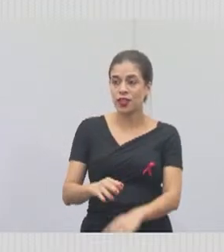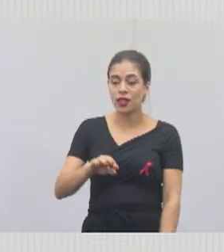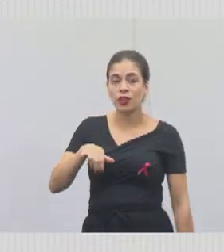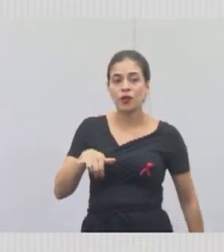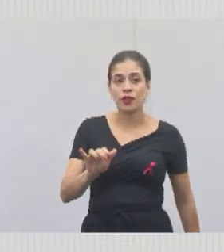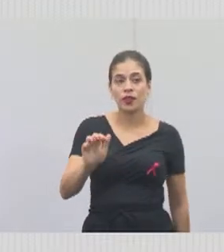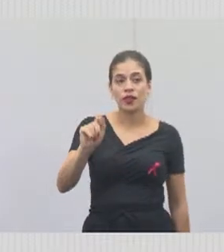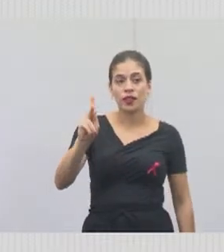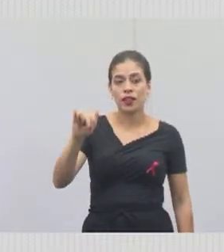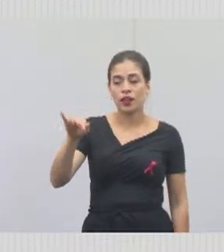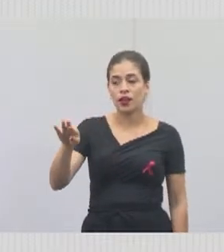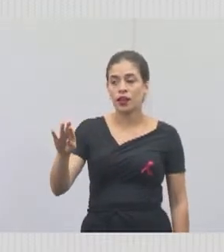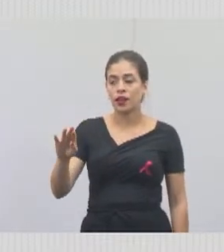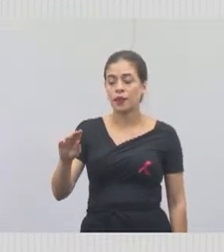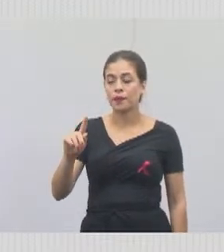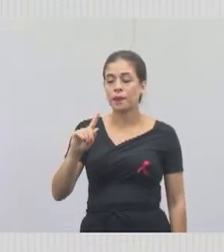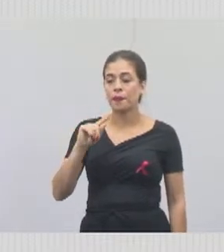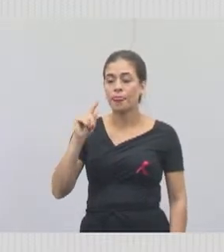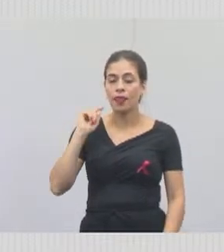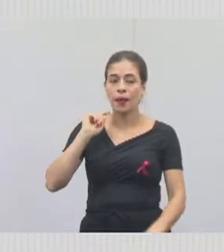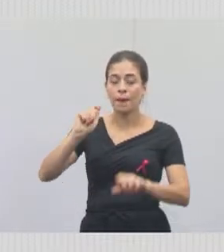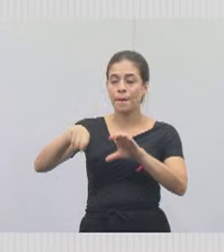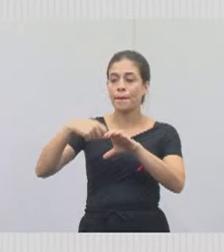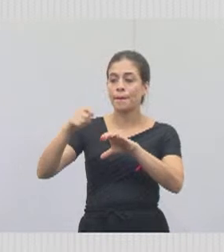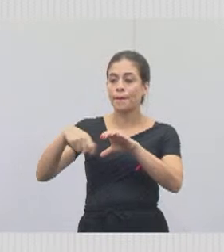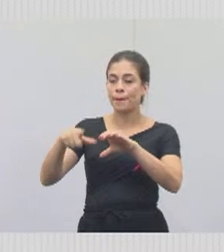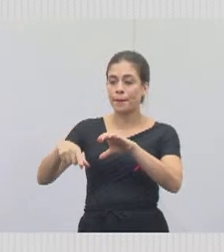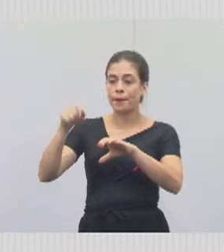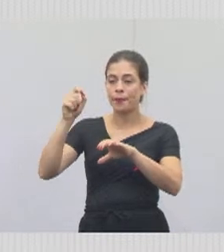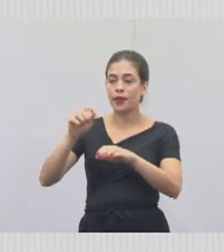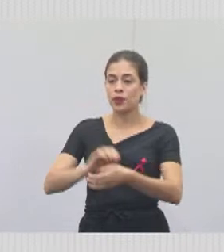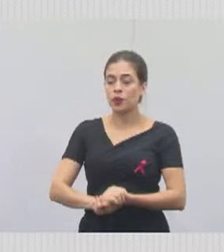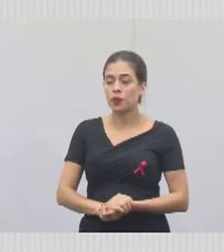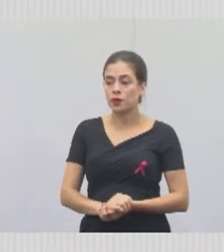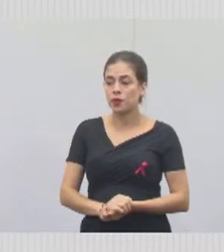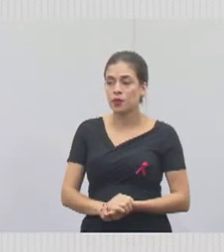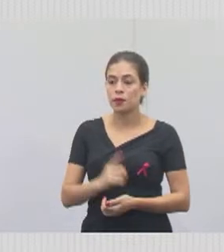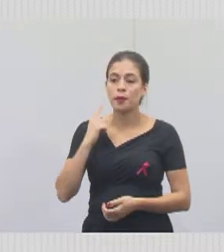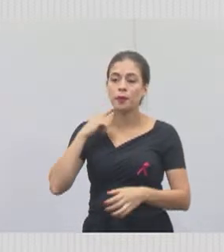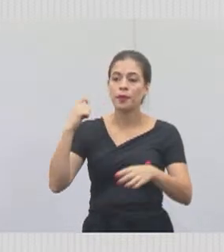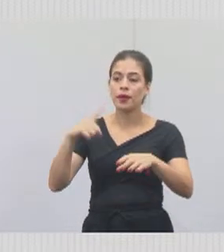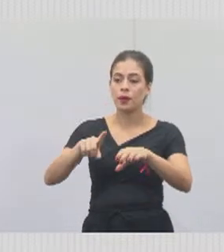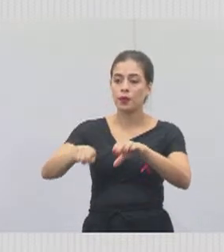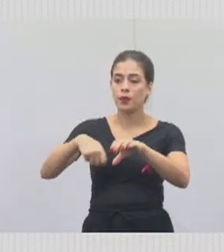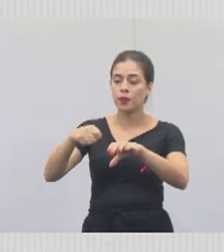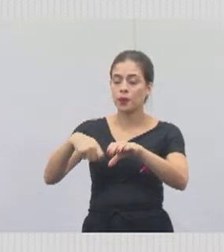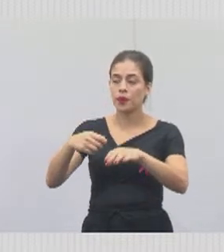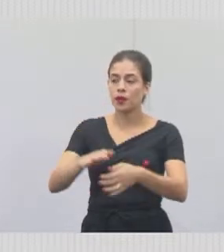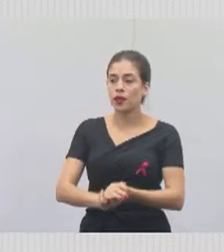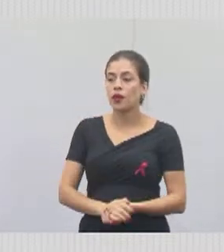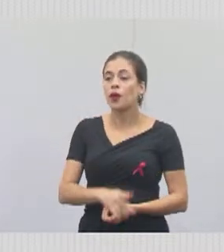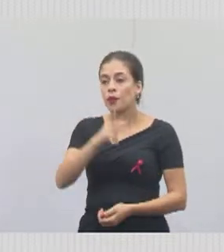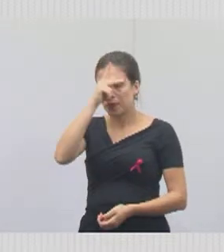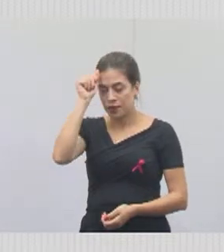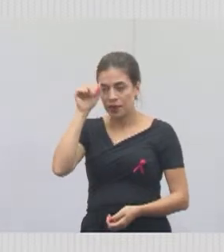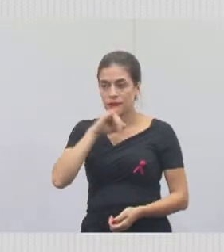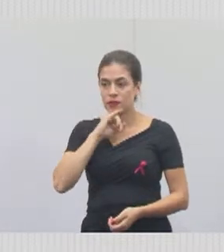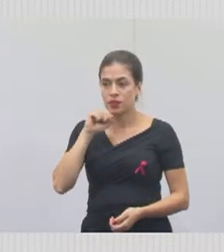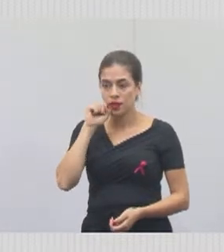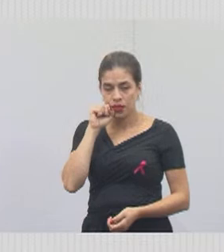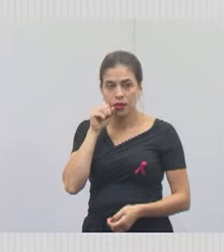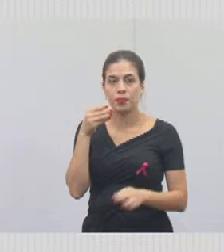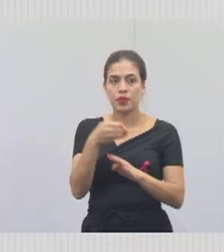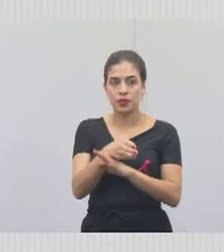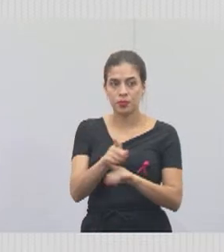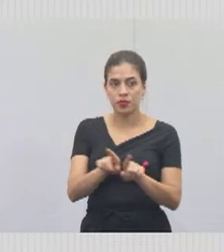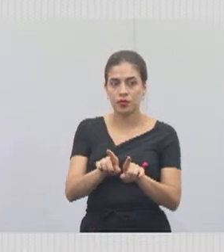Estiveram presentes o Isaías, que é o nosso prefeito, que esteve presente o nosso Yakibingo. E também o